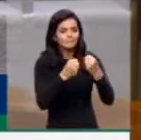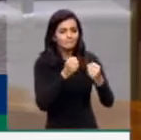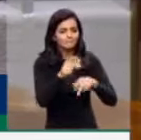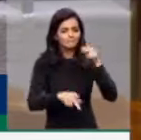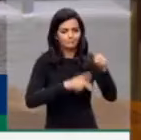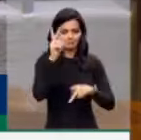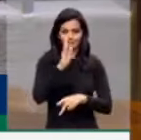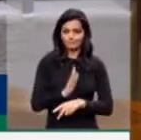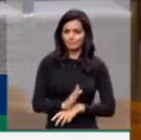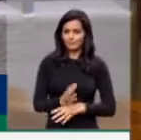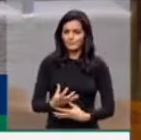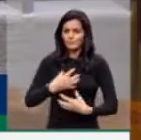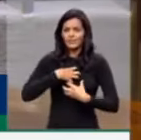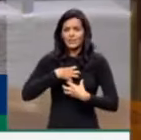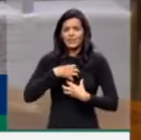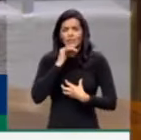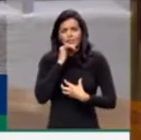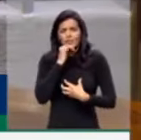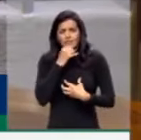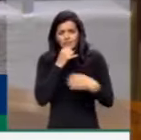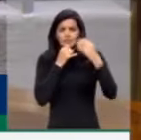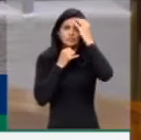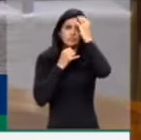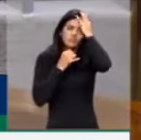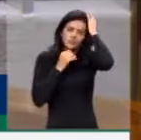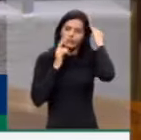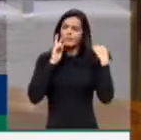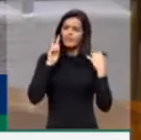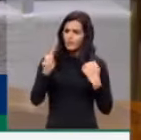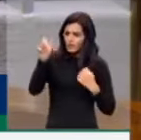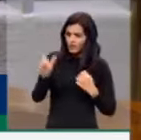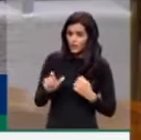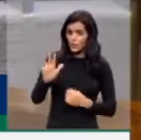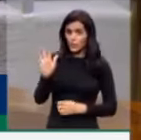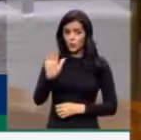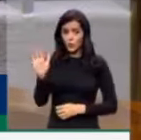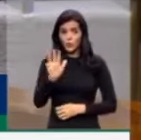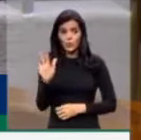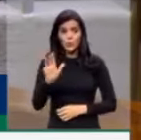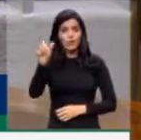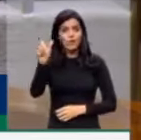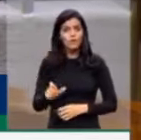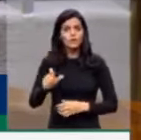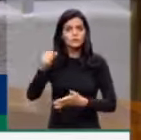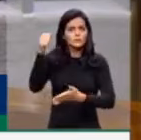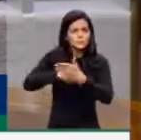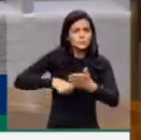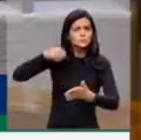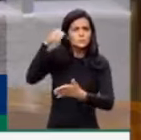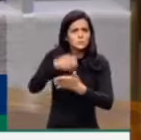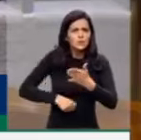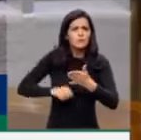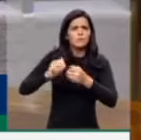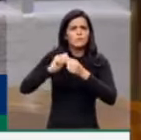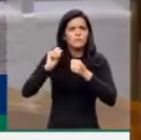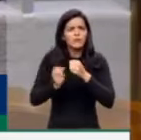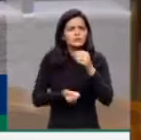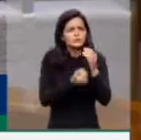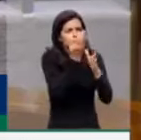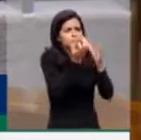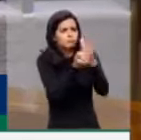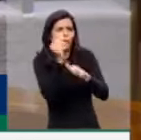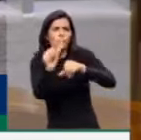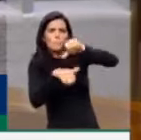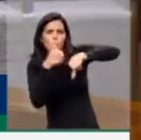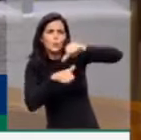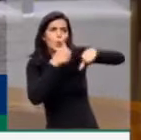imensa, senhores deputados e deputadas, de ver um homem como Lula, que tanto fez pelo Brasil, sendo perseguido.